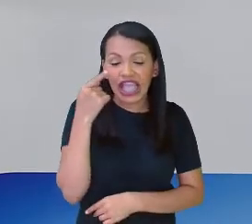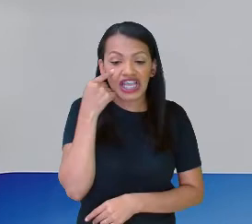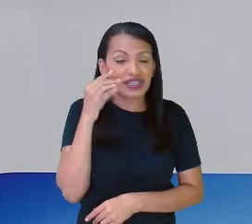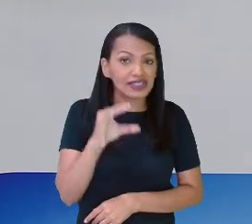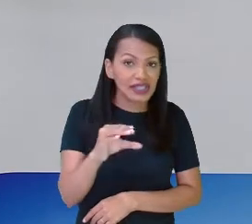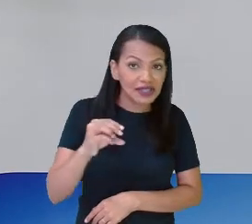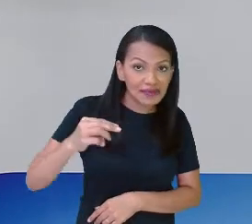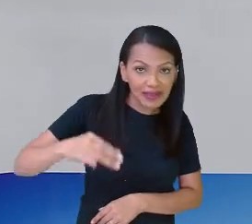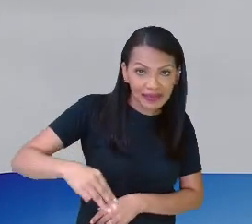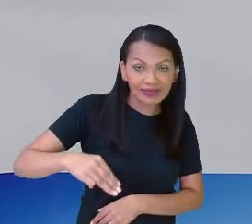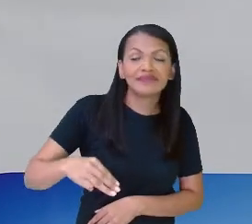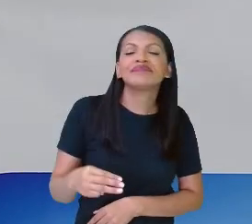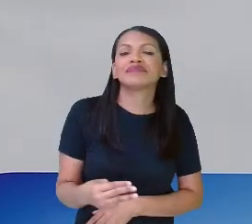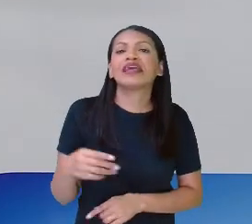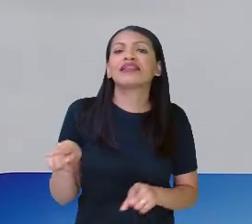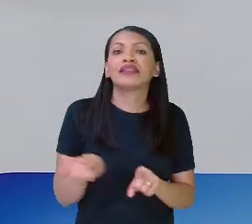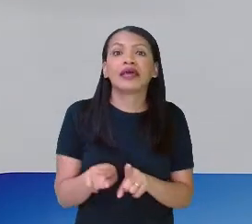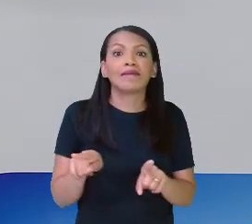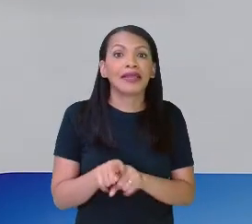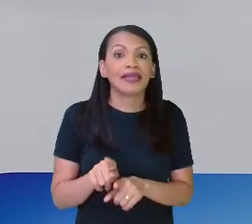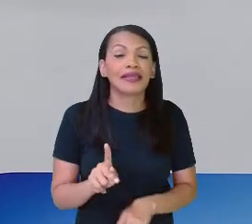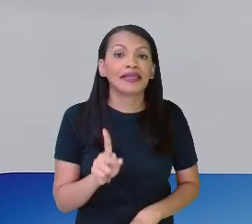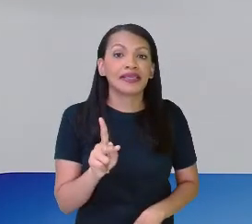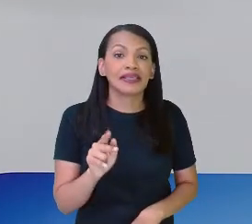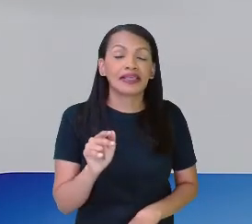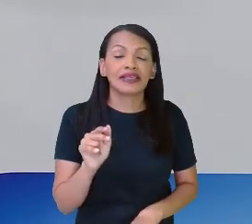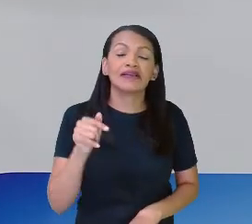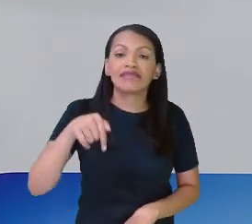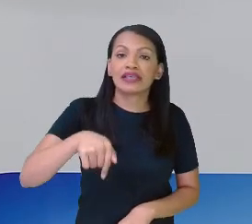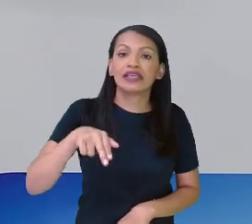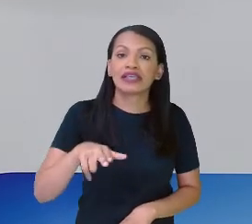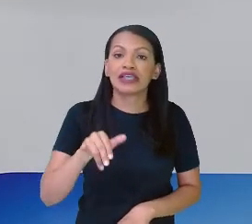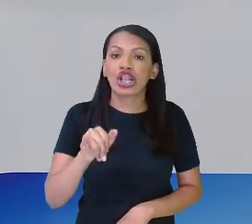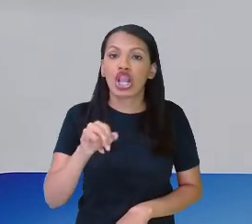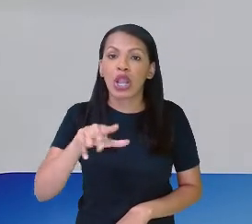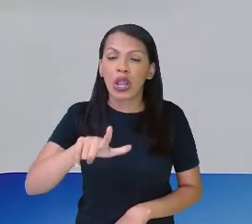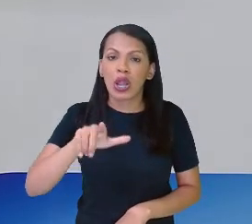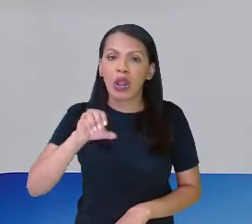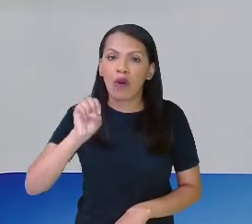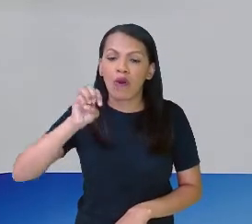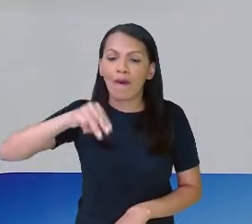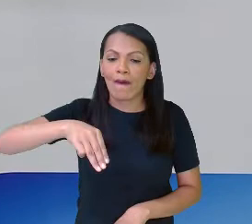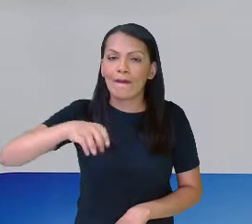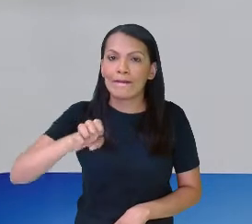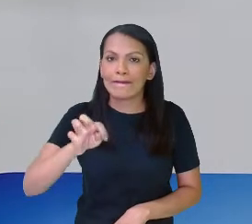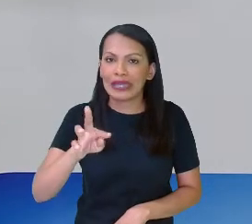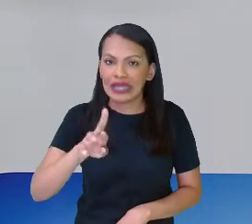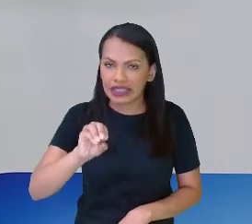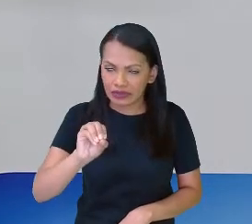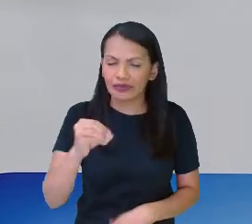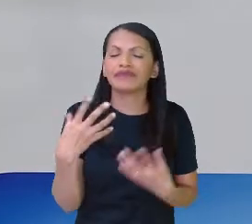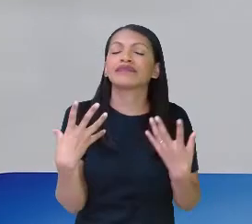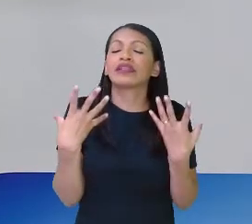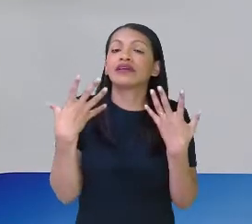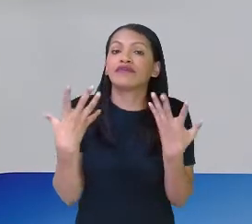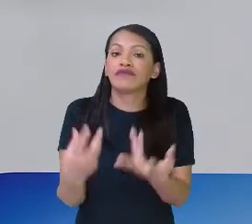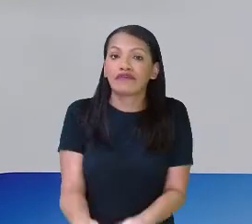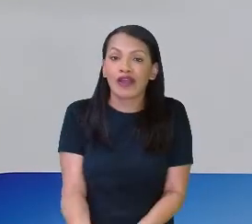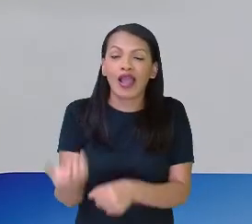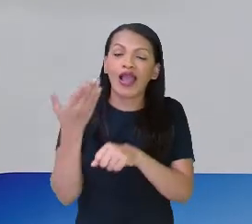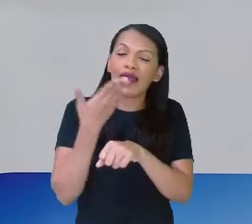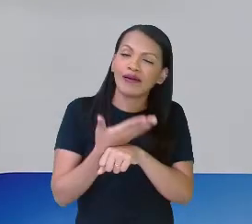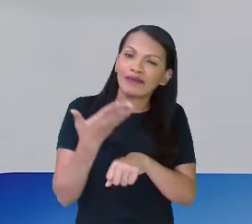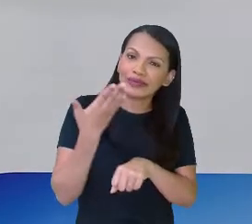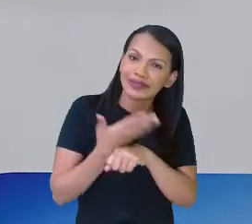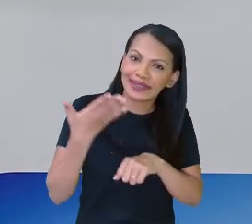quadrados, quilômetros quadrados, correto? Então, vamos seguindo para a gente treinar e aprender a